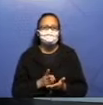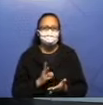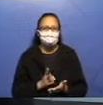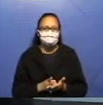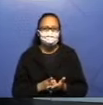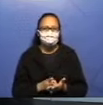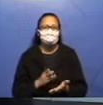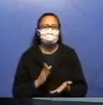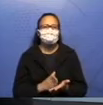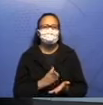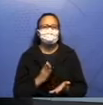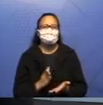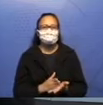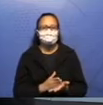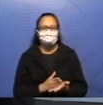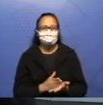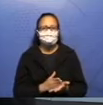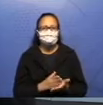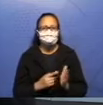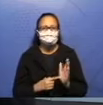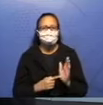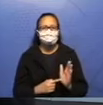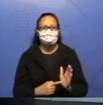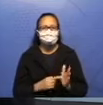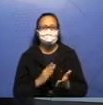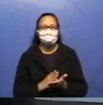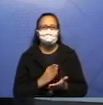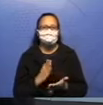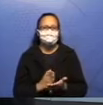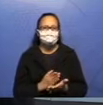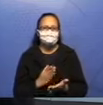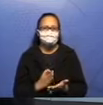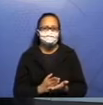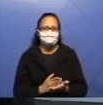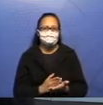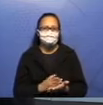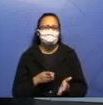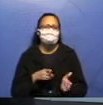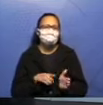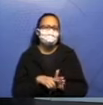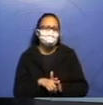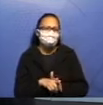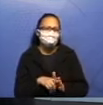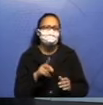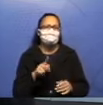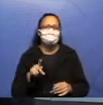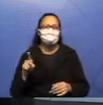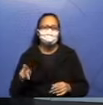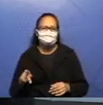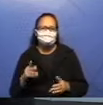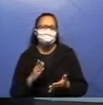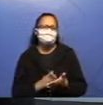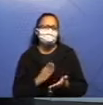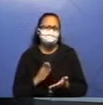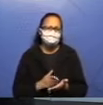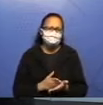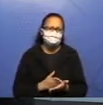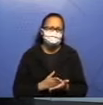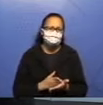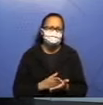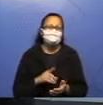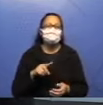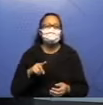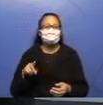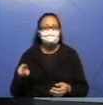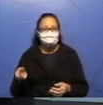às vezes vocês vão nos grupos e ficam perguntando para o professor que página que é, que página que é a tarefa. Então, se vocês observarem